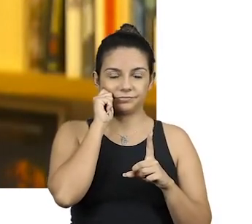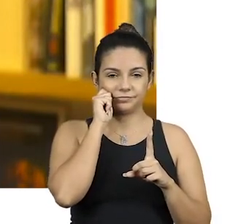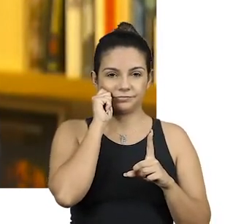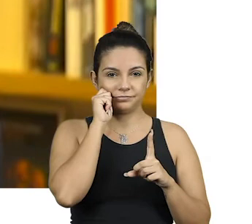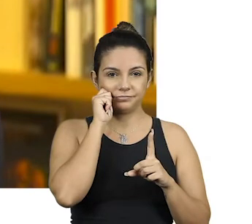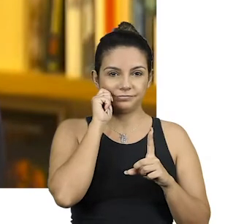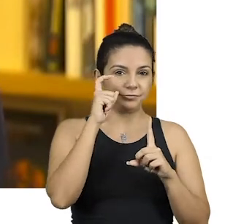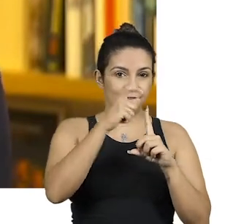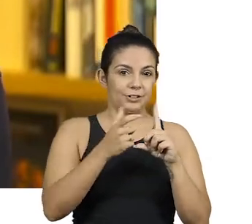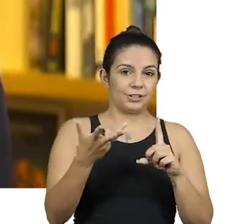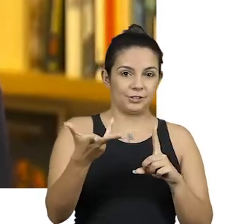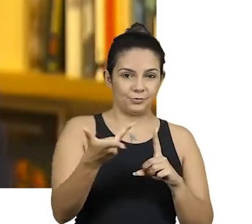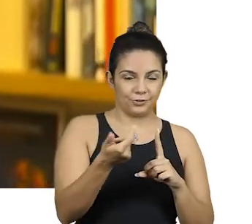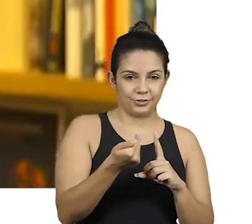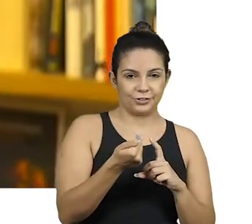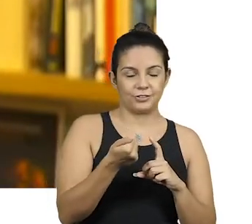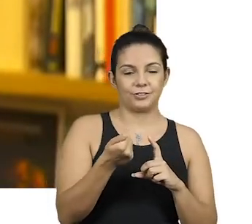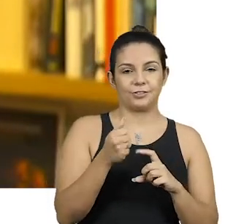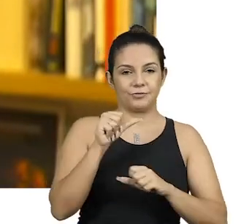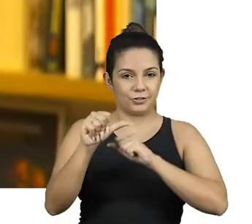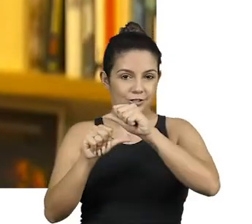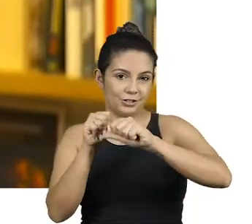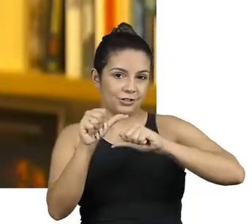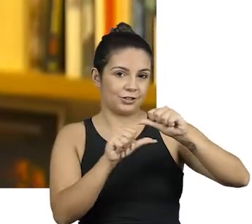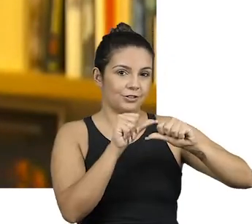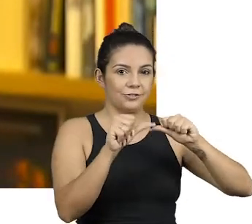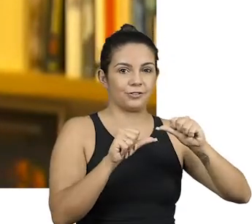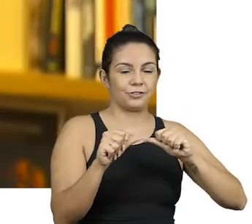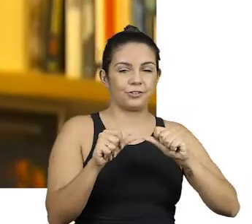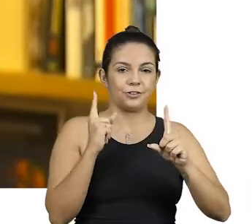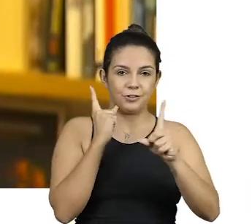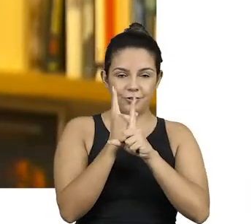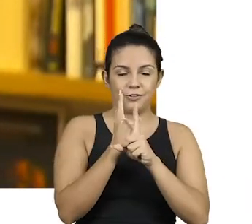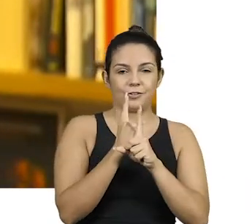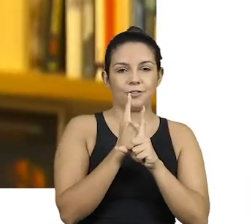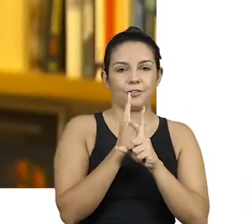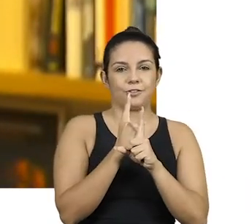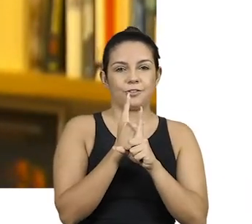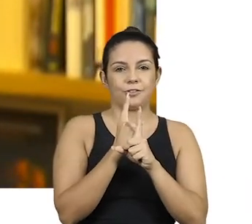personagens inesquecíveis, ele meio que se transformava, ele encontrou um...